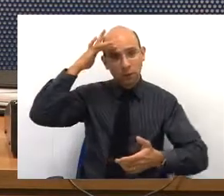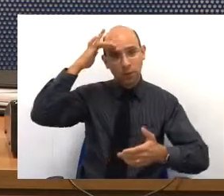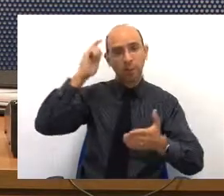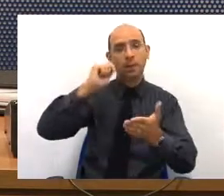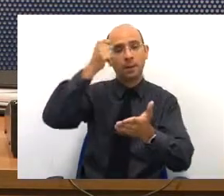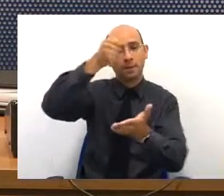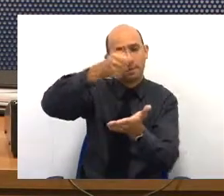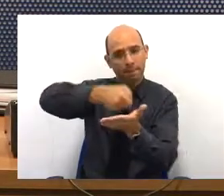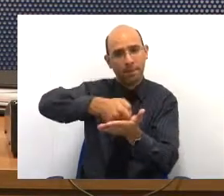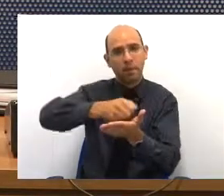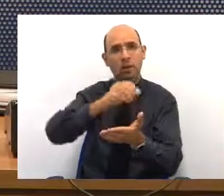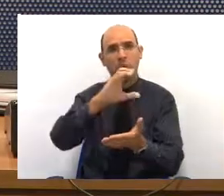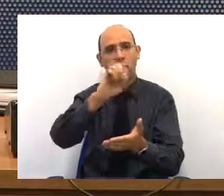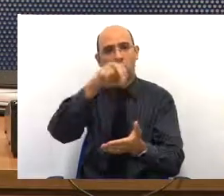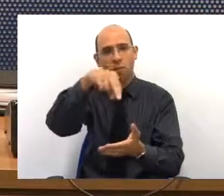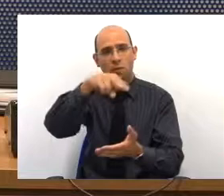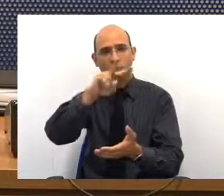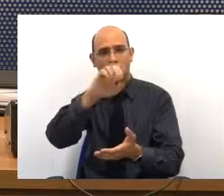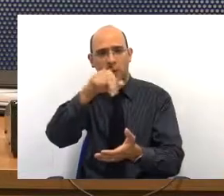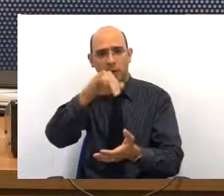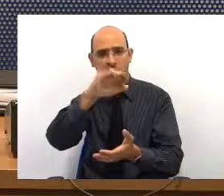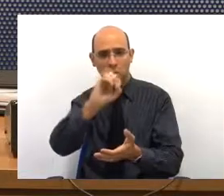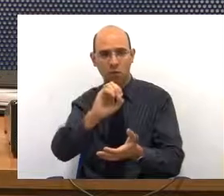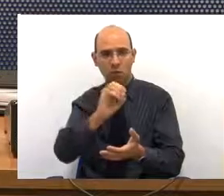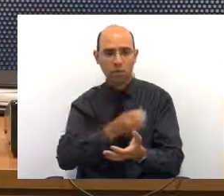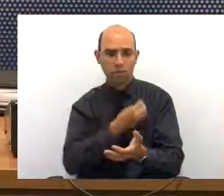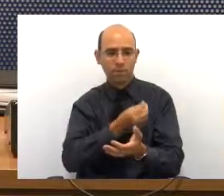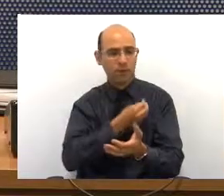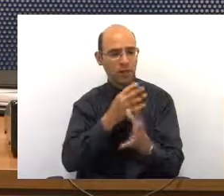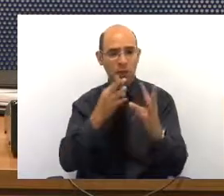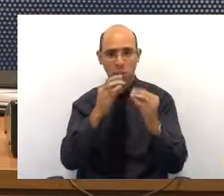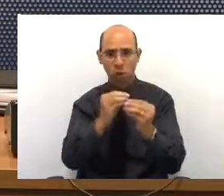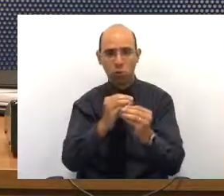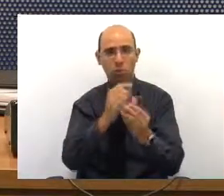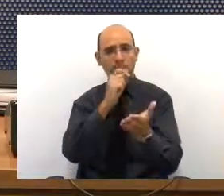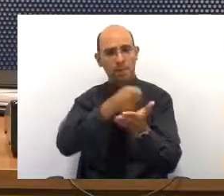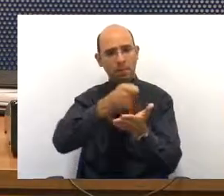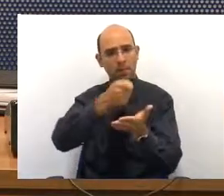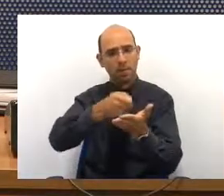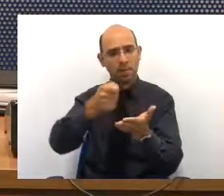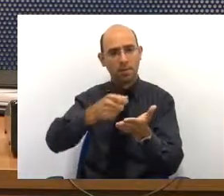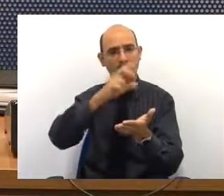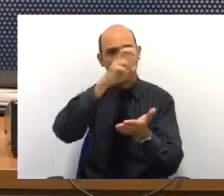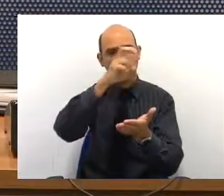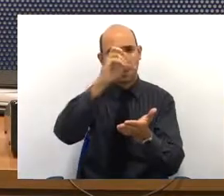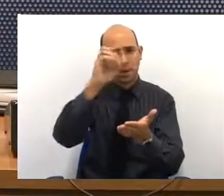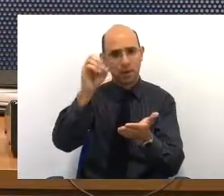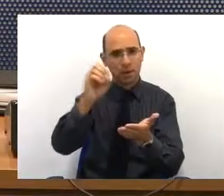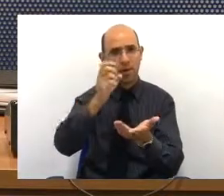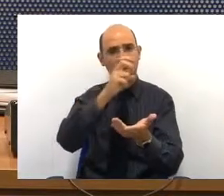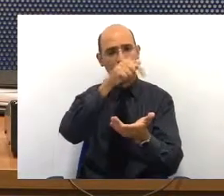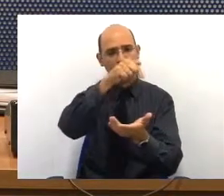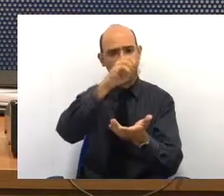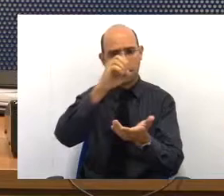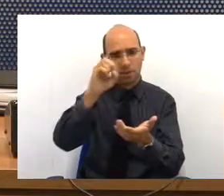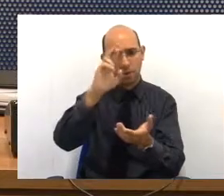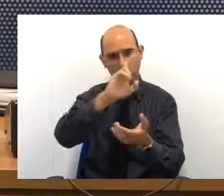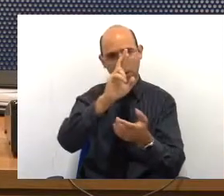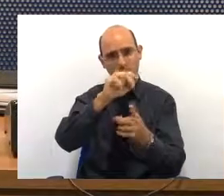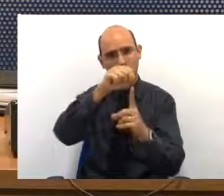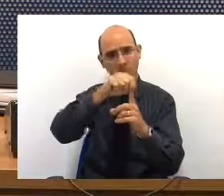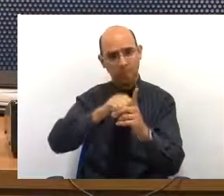a vida toda, paga 500 reais, paga 700 reais por mês,